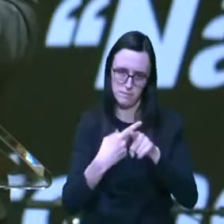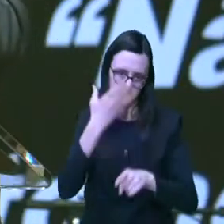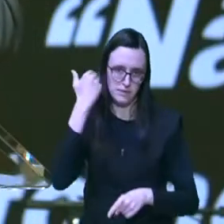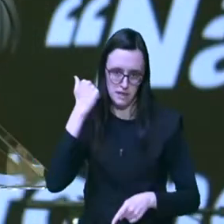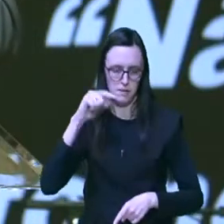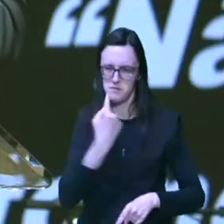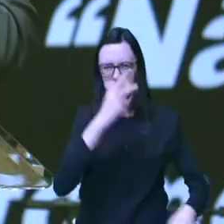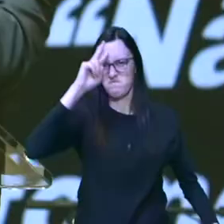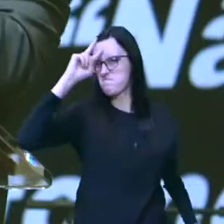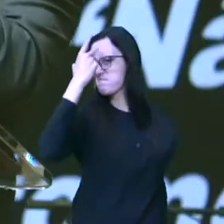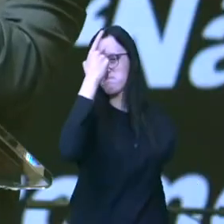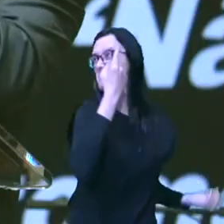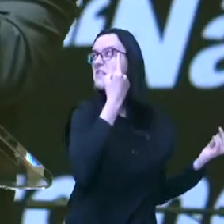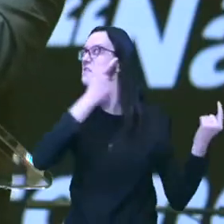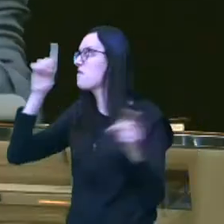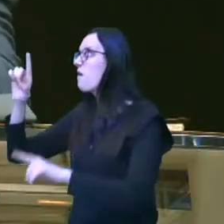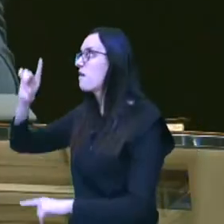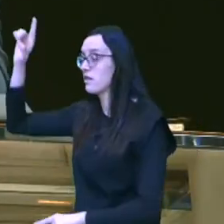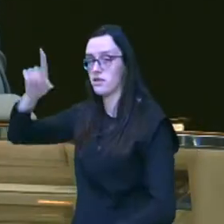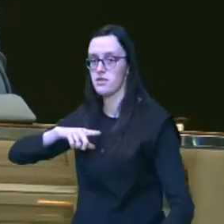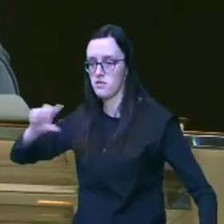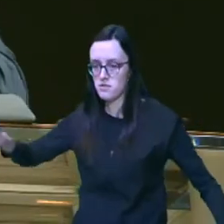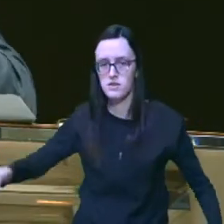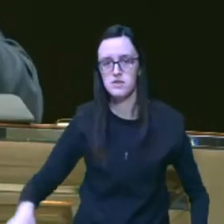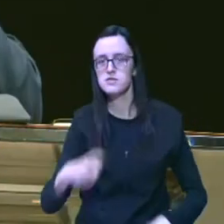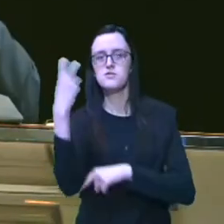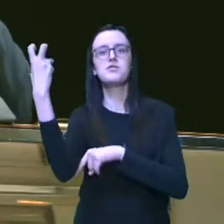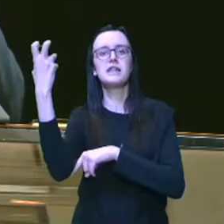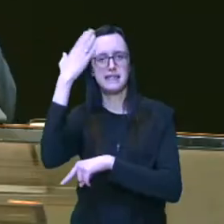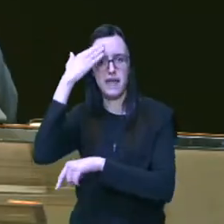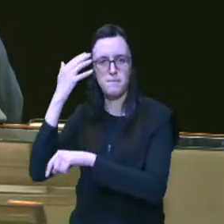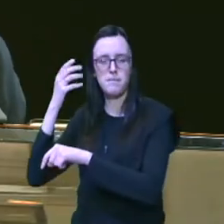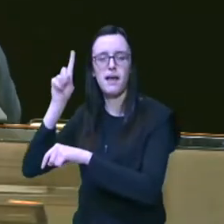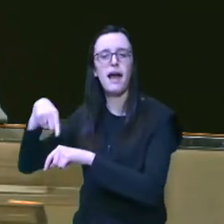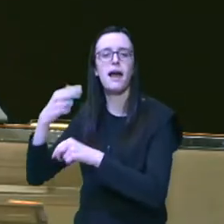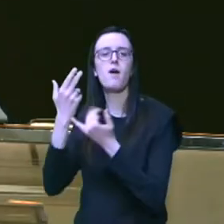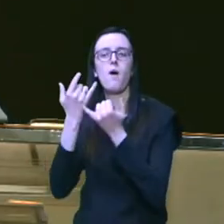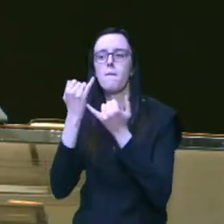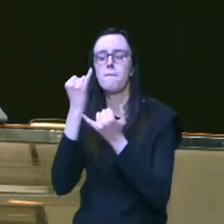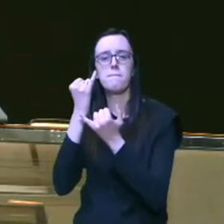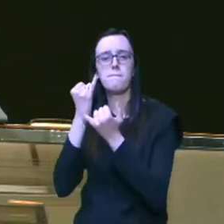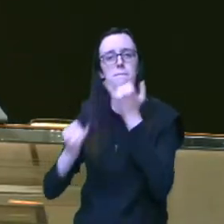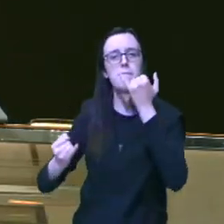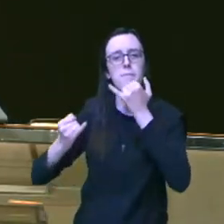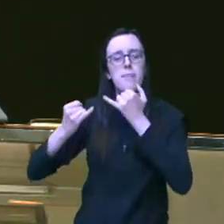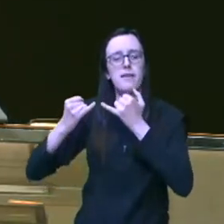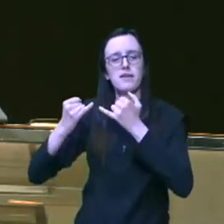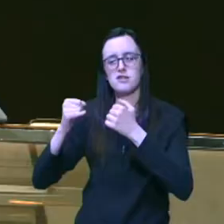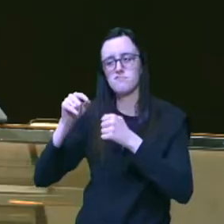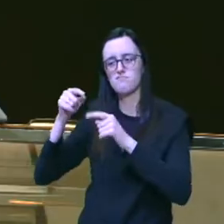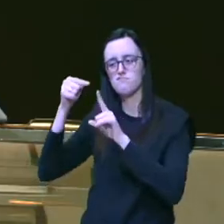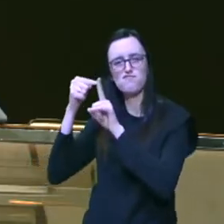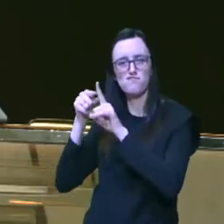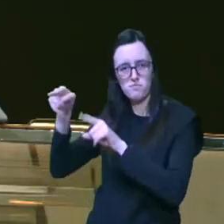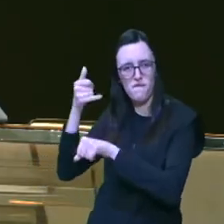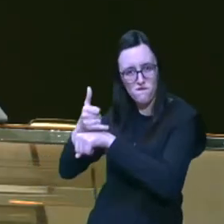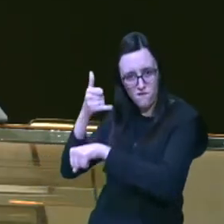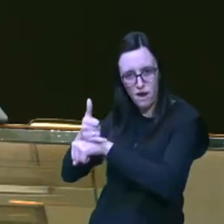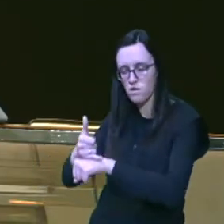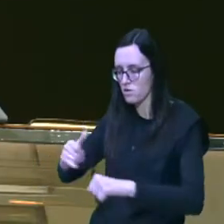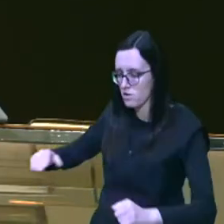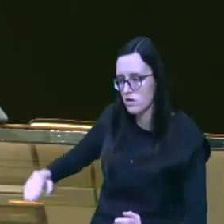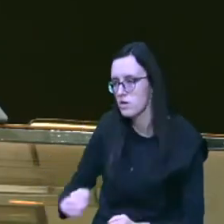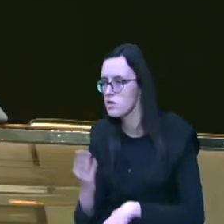rebeldes e então levantado uma serpente de bronze como símbolo até direcionando para Jesus